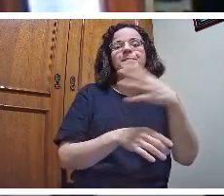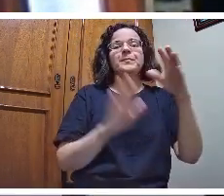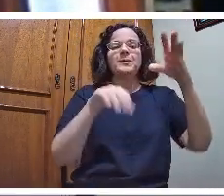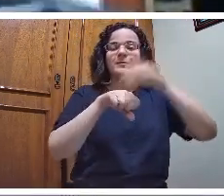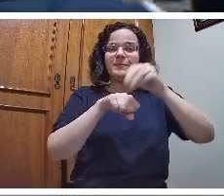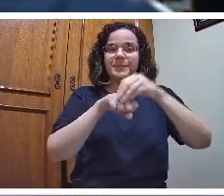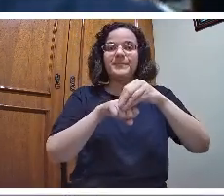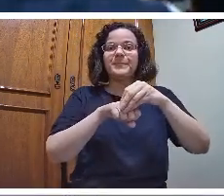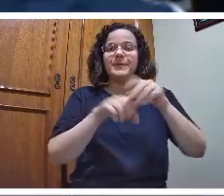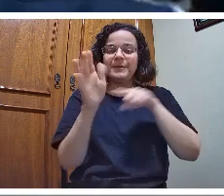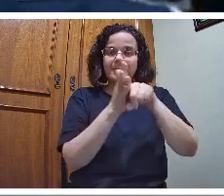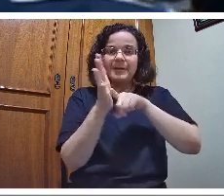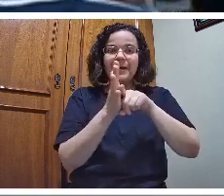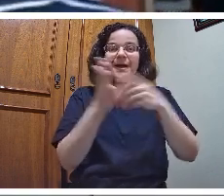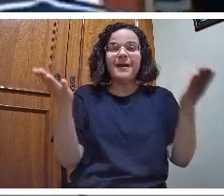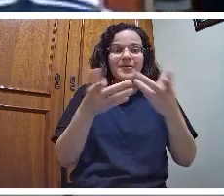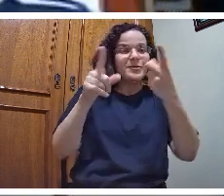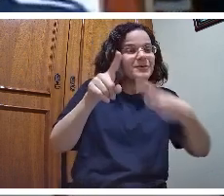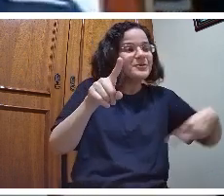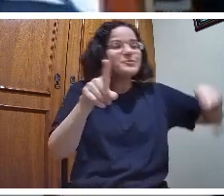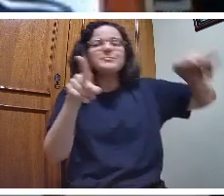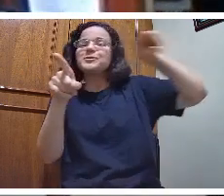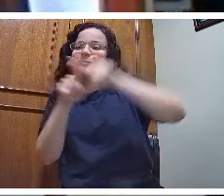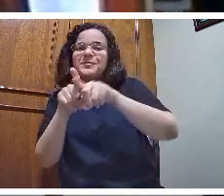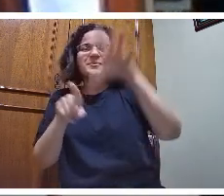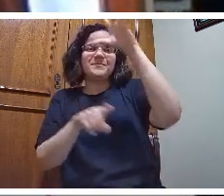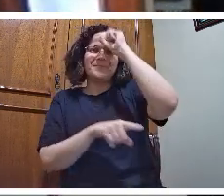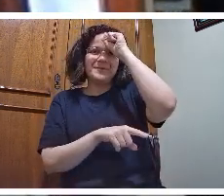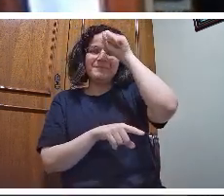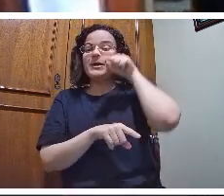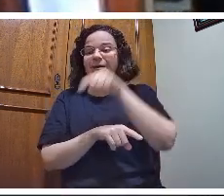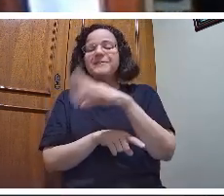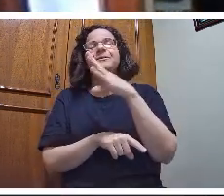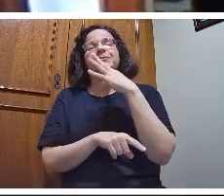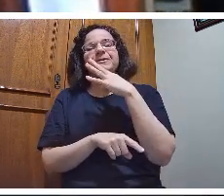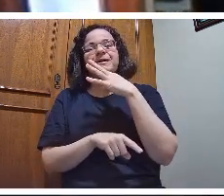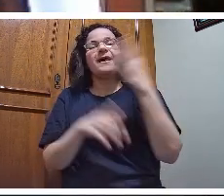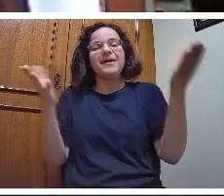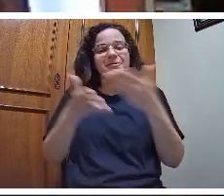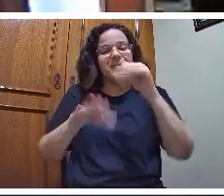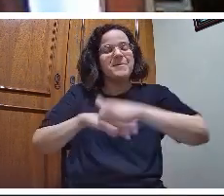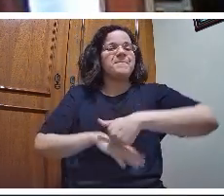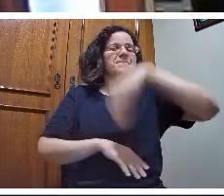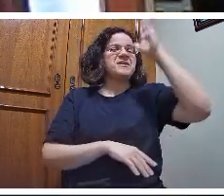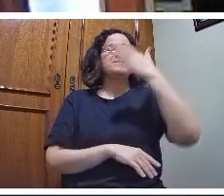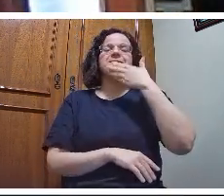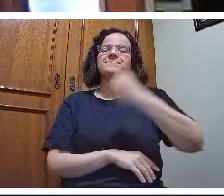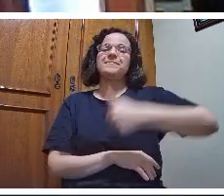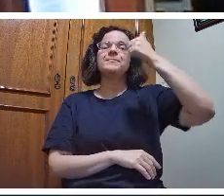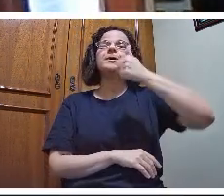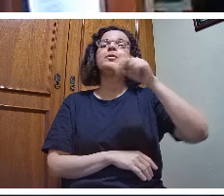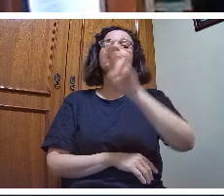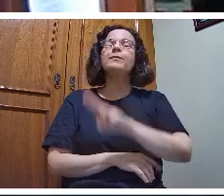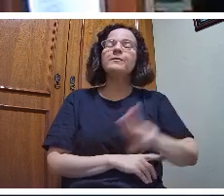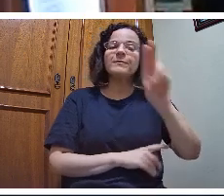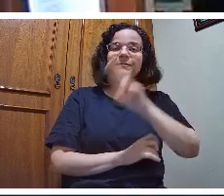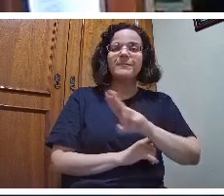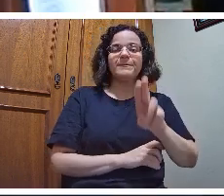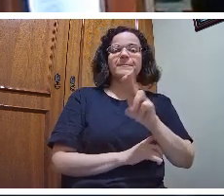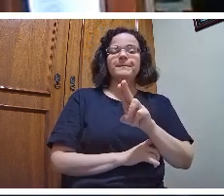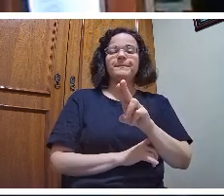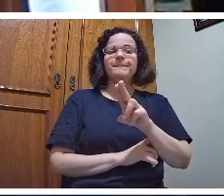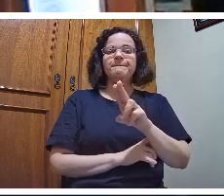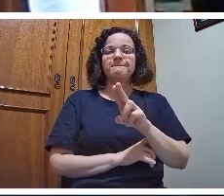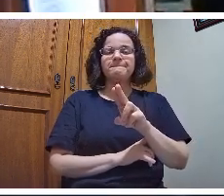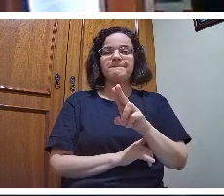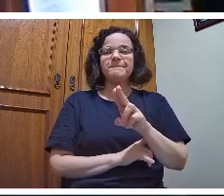reaprende, ou seja, aquilo que você conhecia, agora sabe mais e melhor e sabe o uso que isso